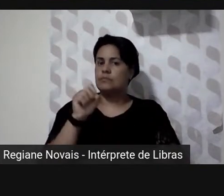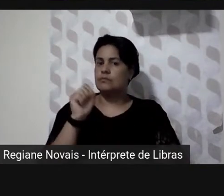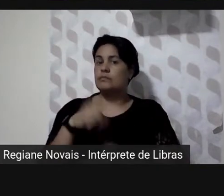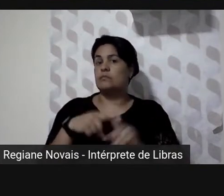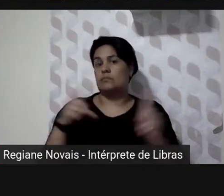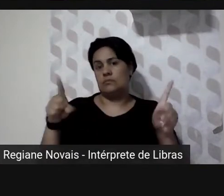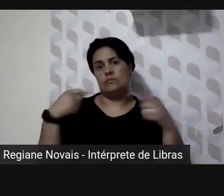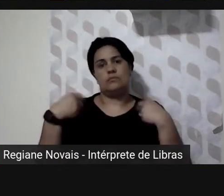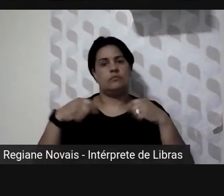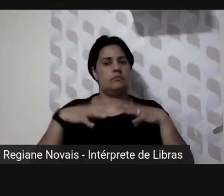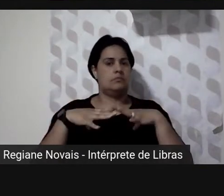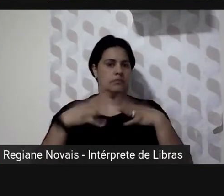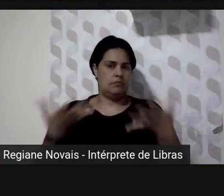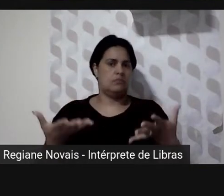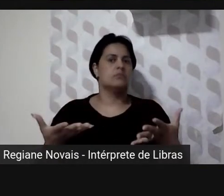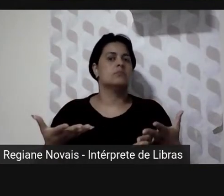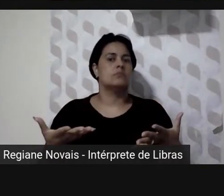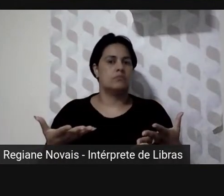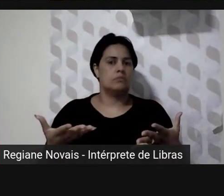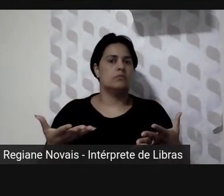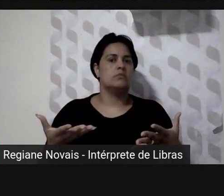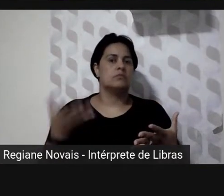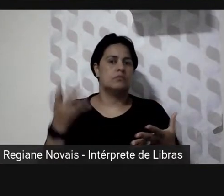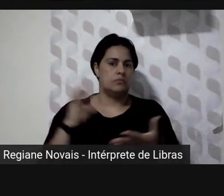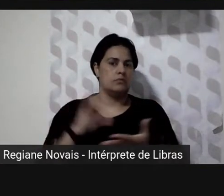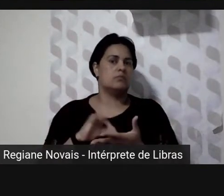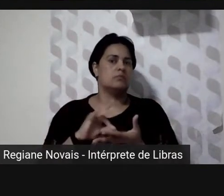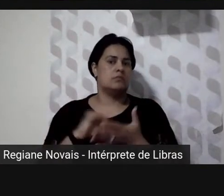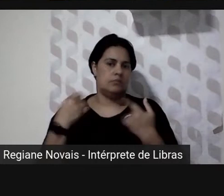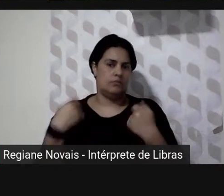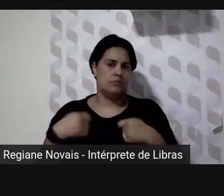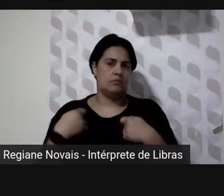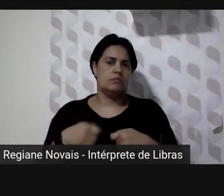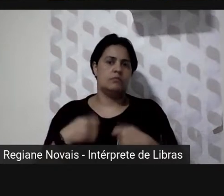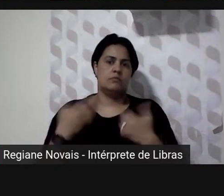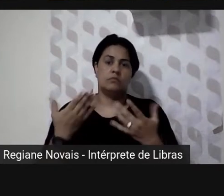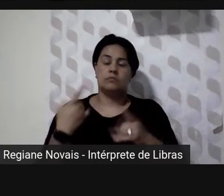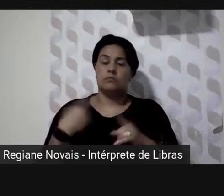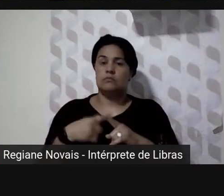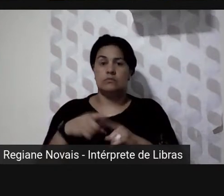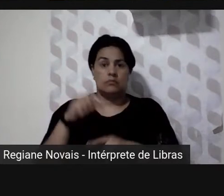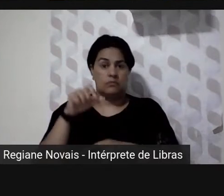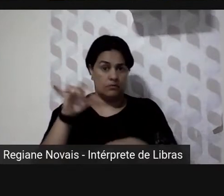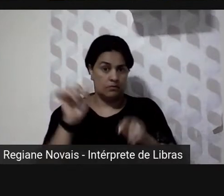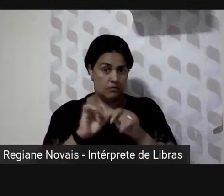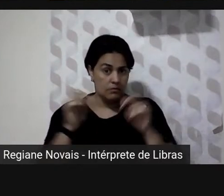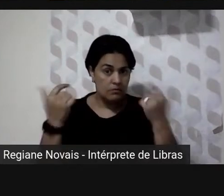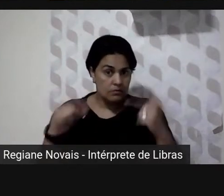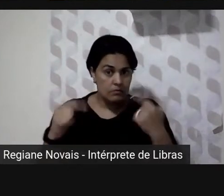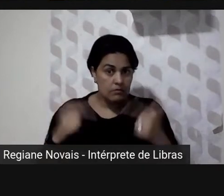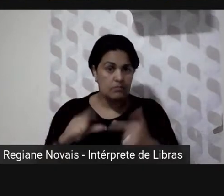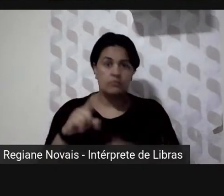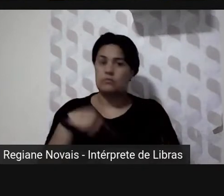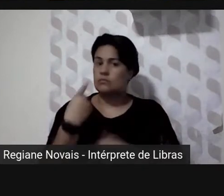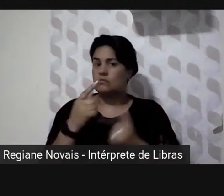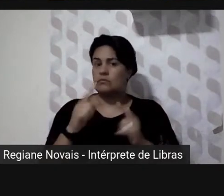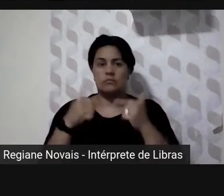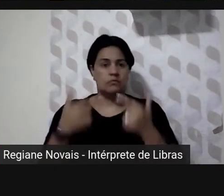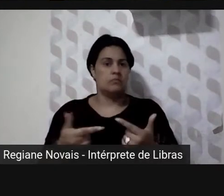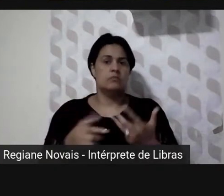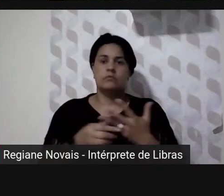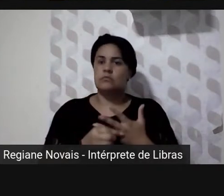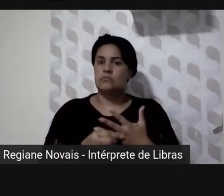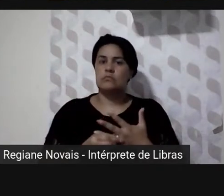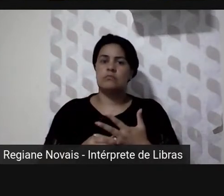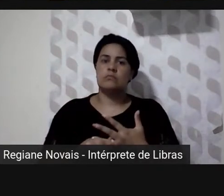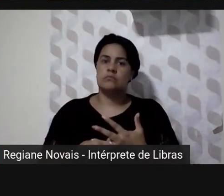coragem como dizia o Riobaldo sabe lá no Guimarães Rosa porque senão a gente não consegue avançar porque você diz ah não mas isso é